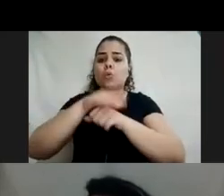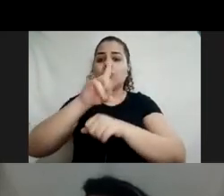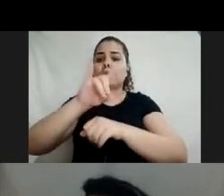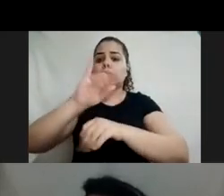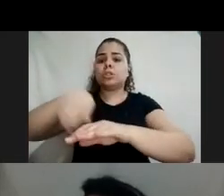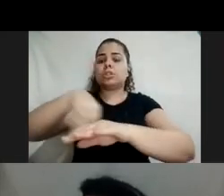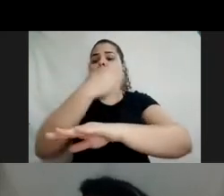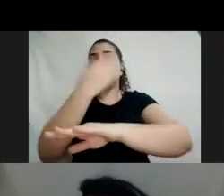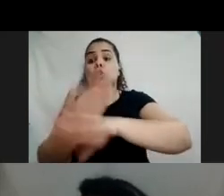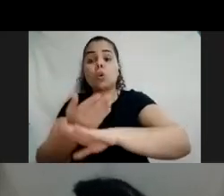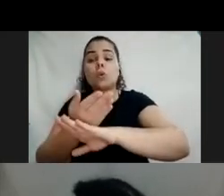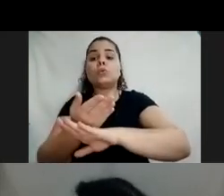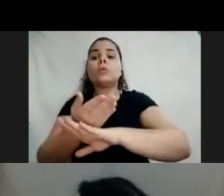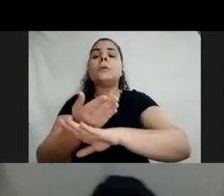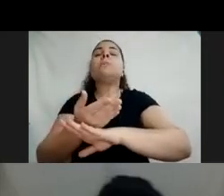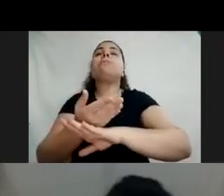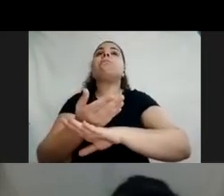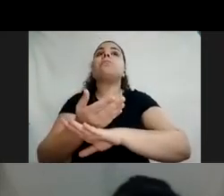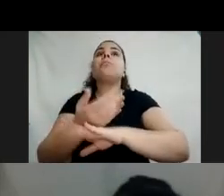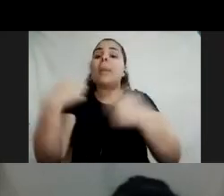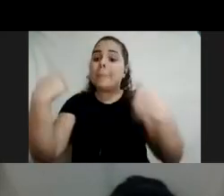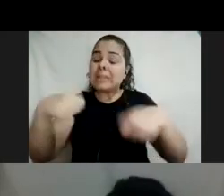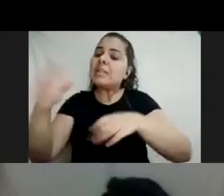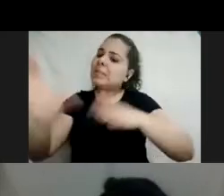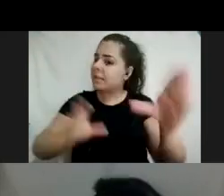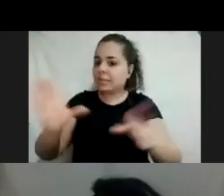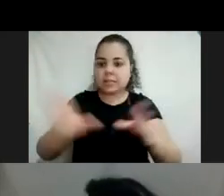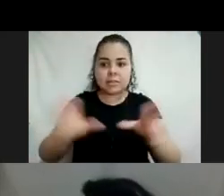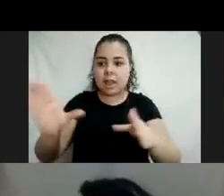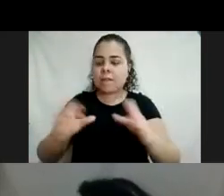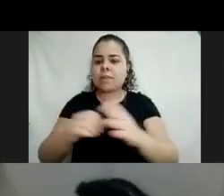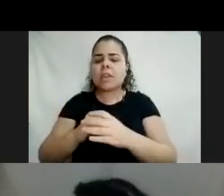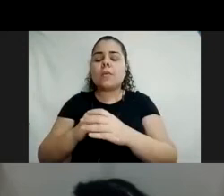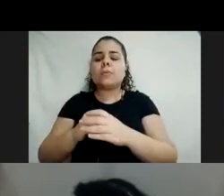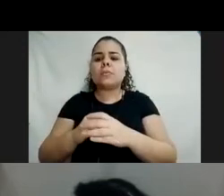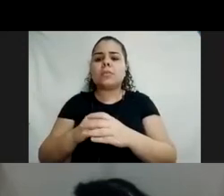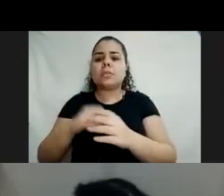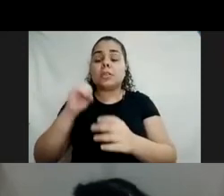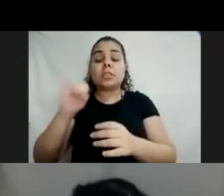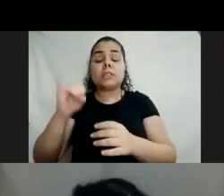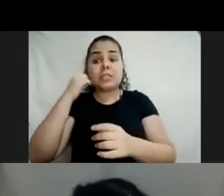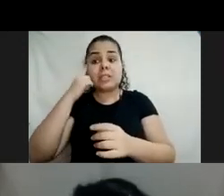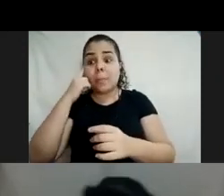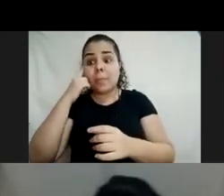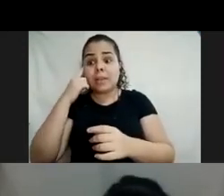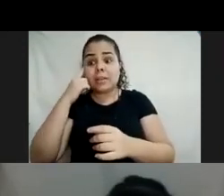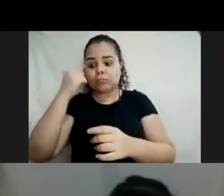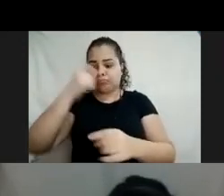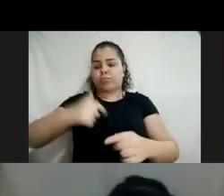calçadas e aquilo que eu costumo falar, se você não pensa assim por você, ou por